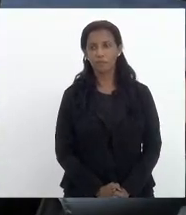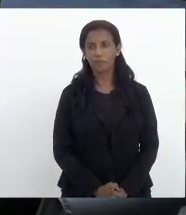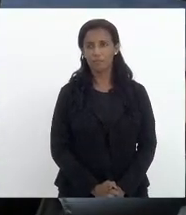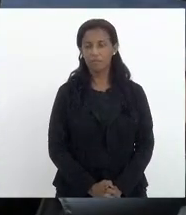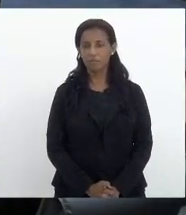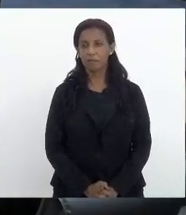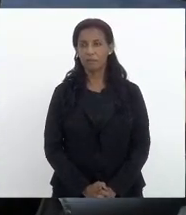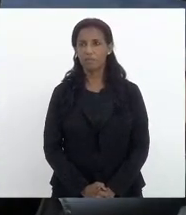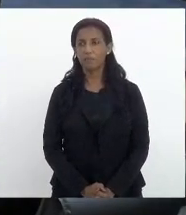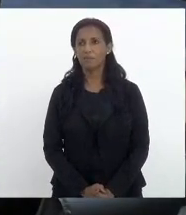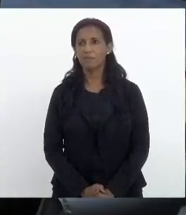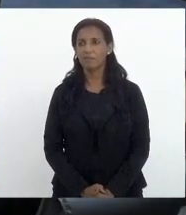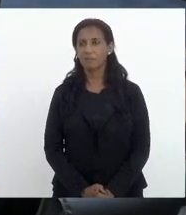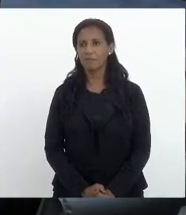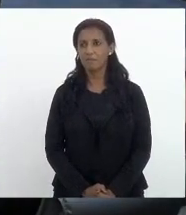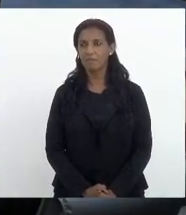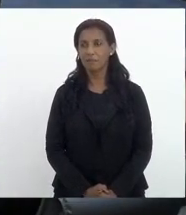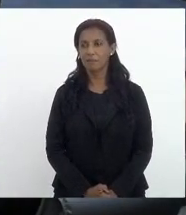O Pedrão,